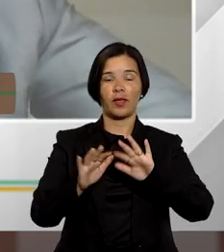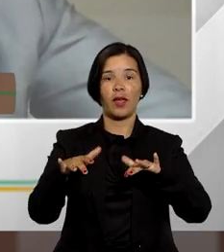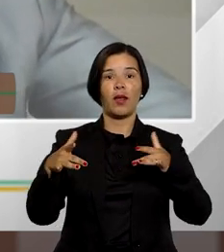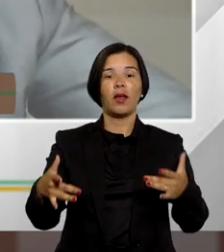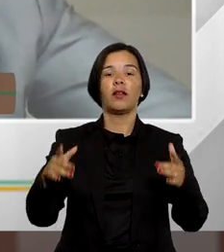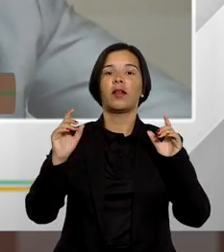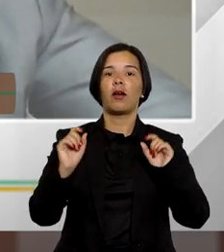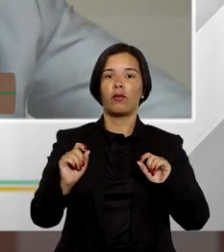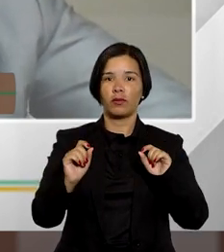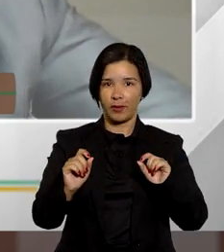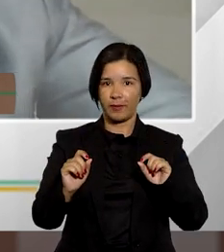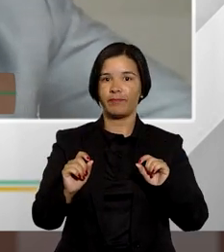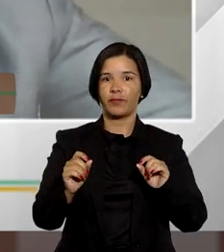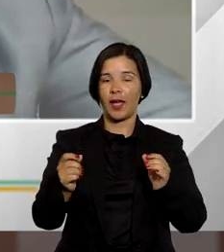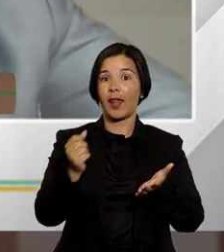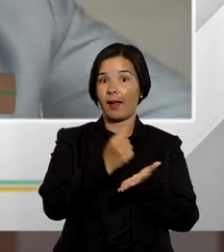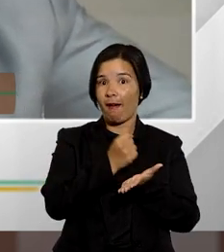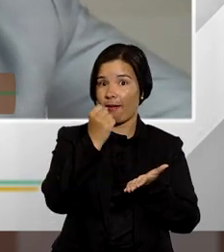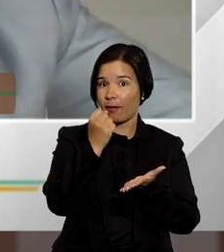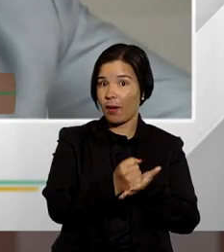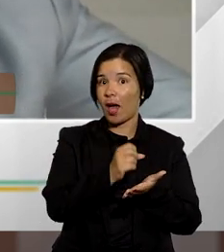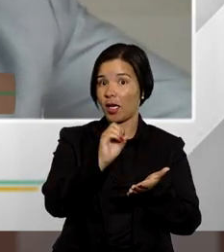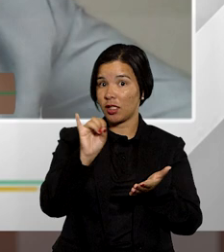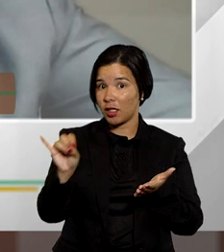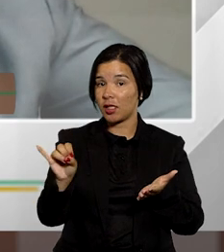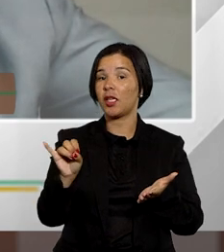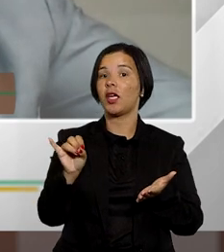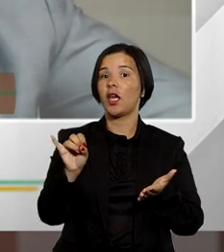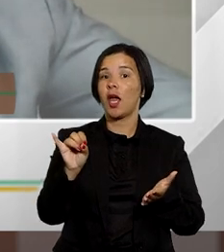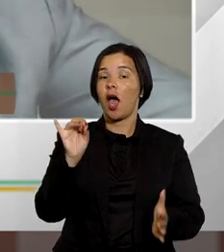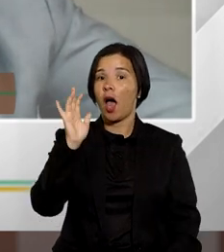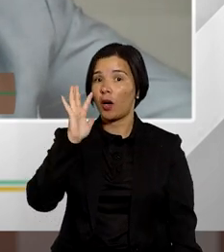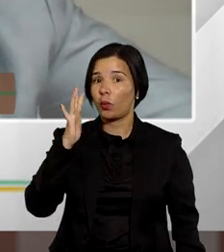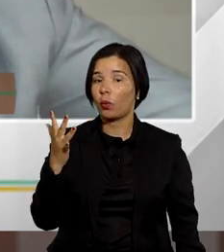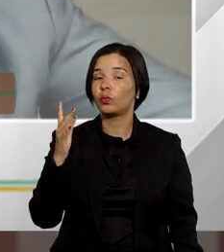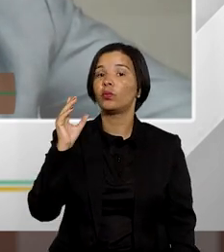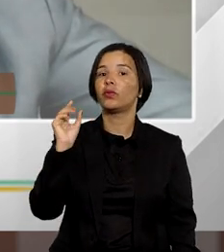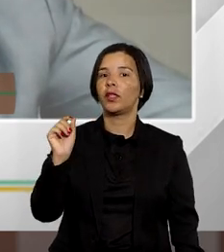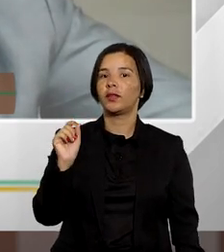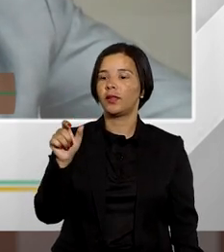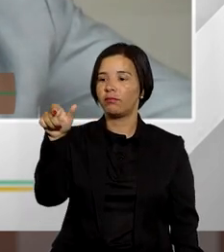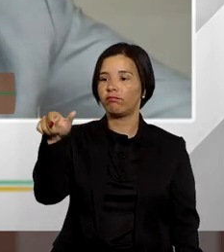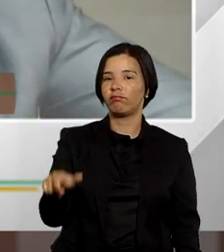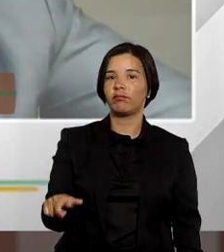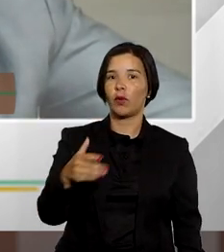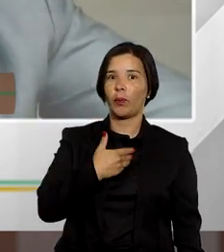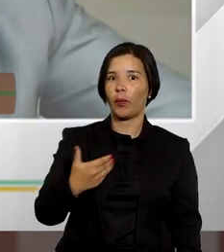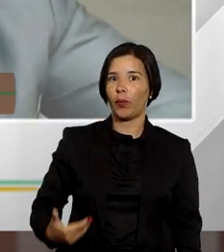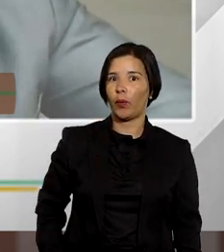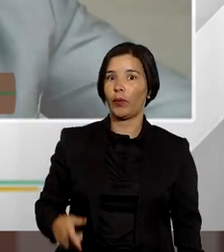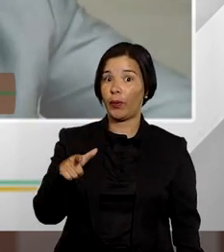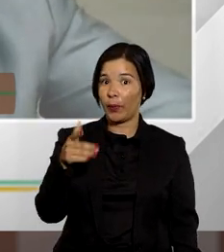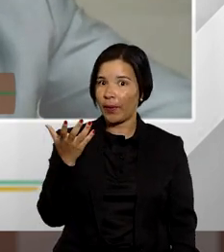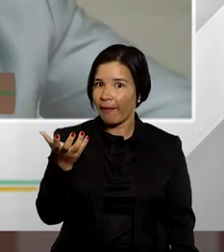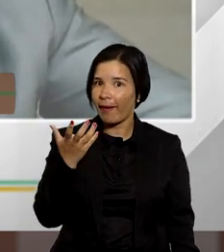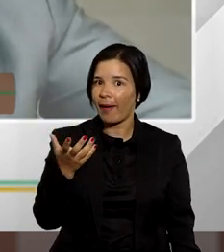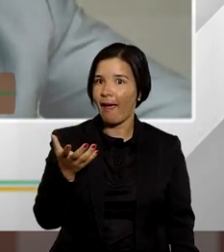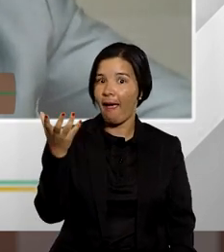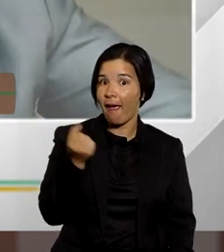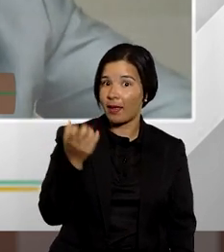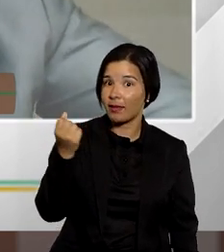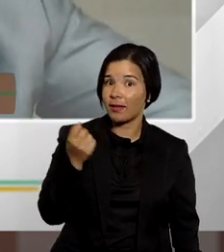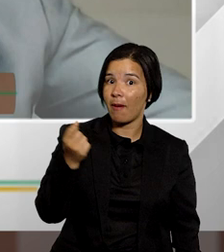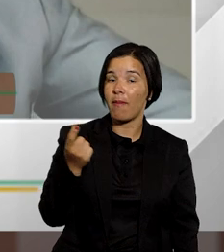ou seja ela é carimbada então se porventura esse ente público busca e